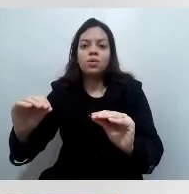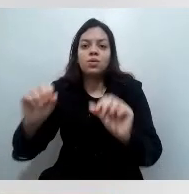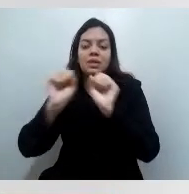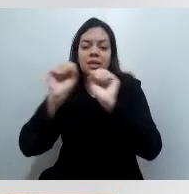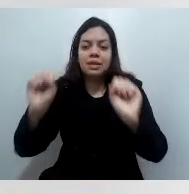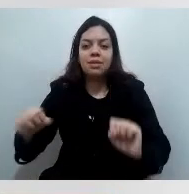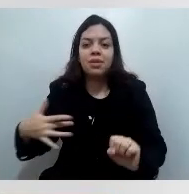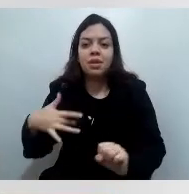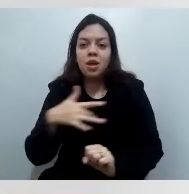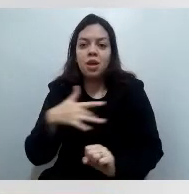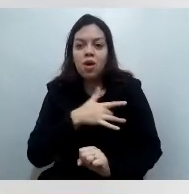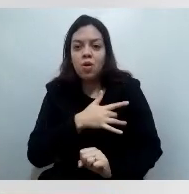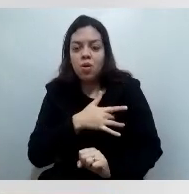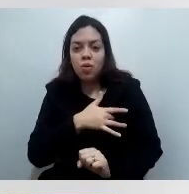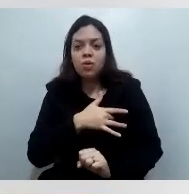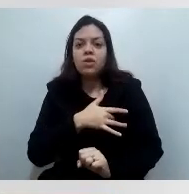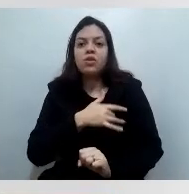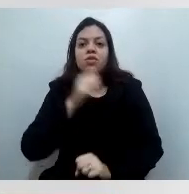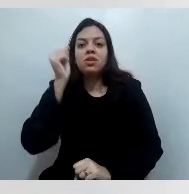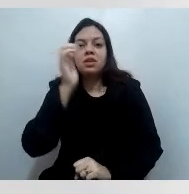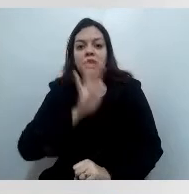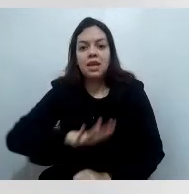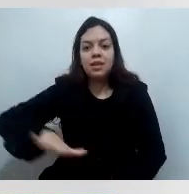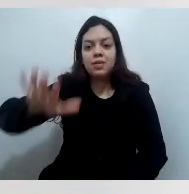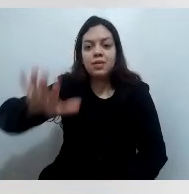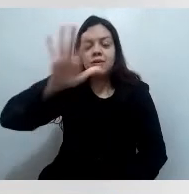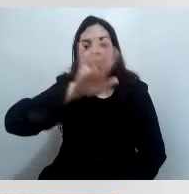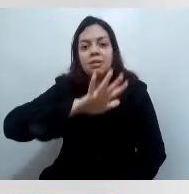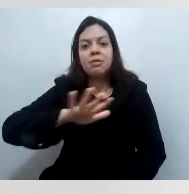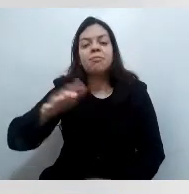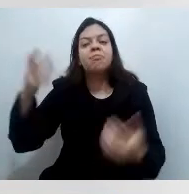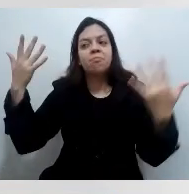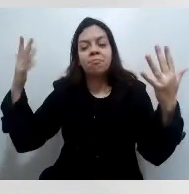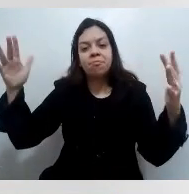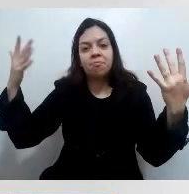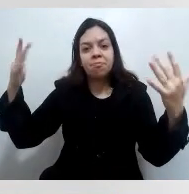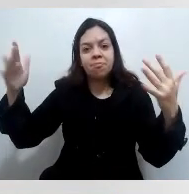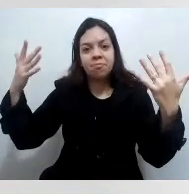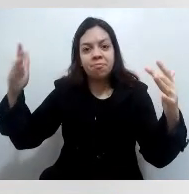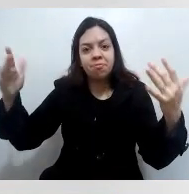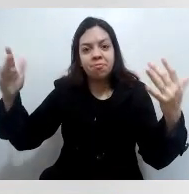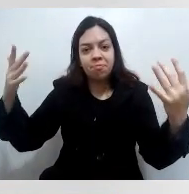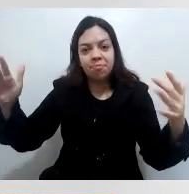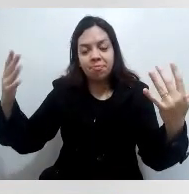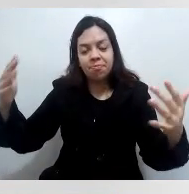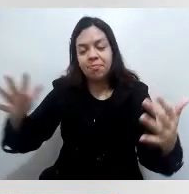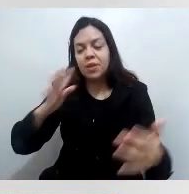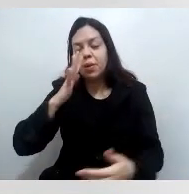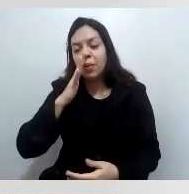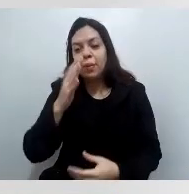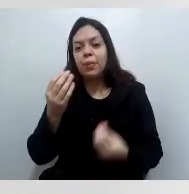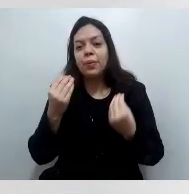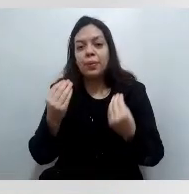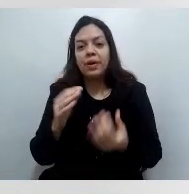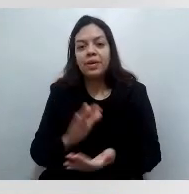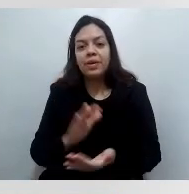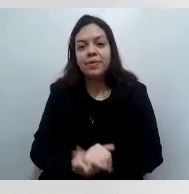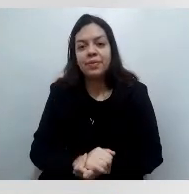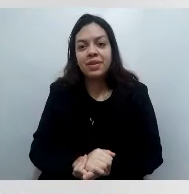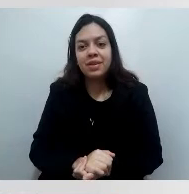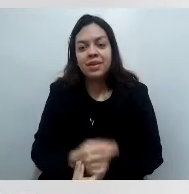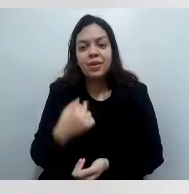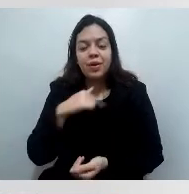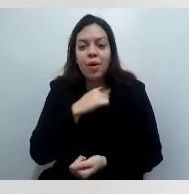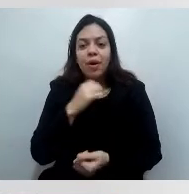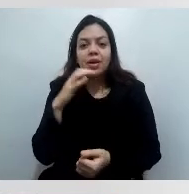está dando um show, um show de eficiência e um show de calor humano nesse momento